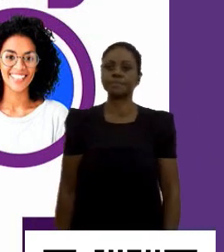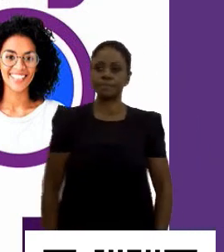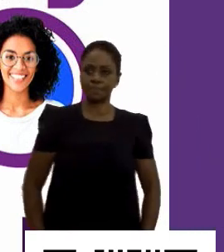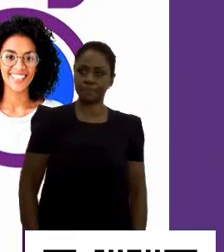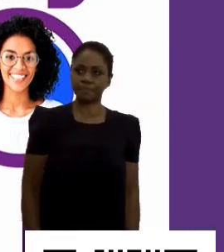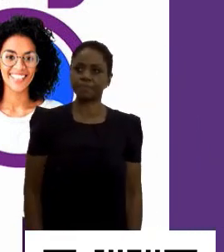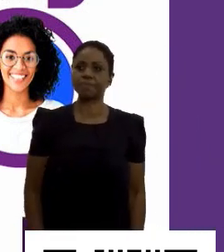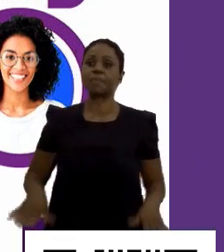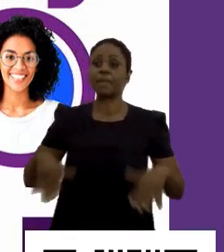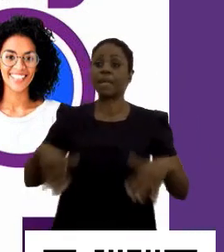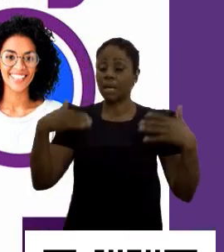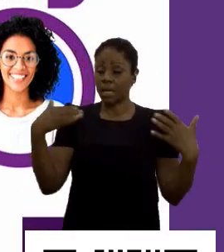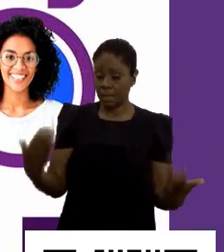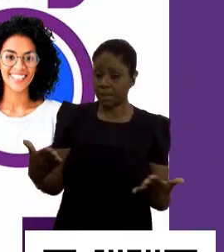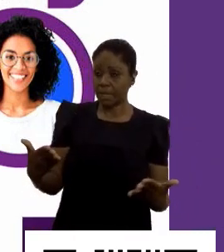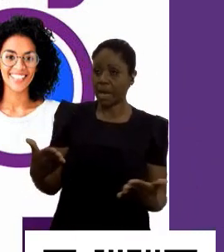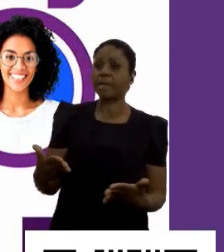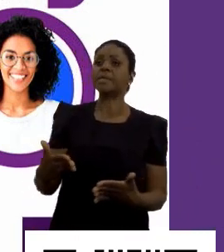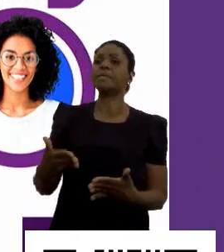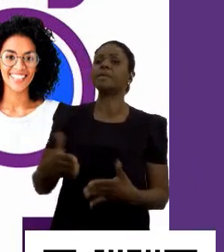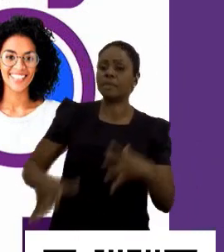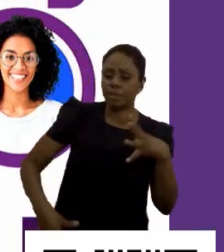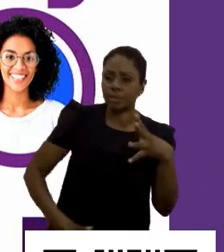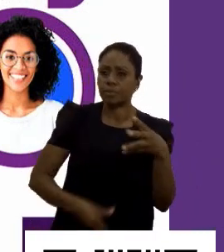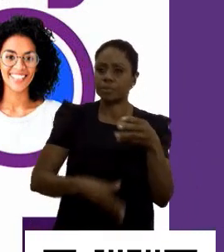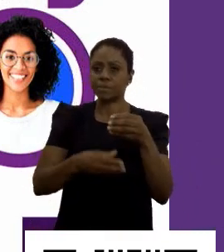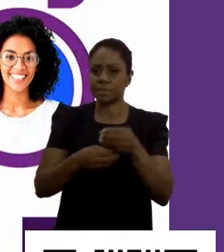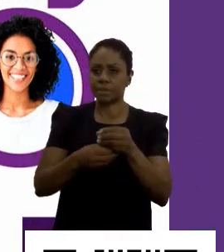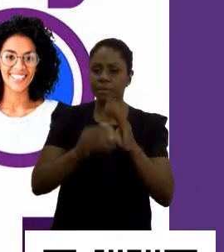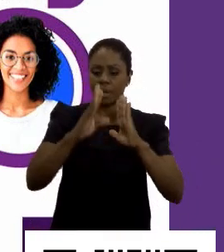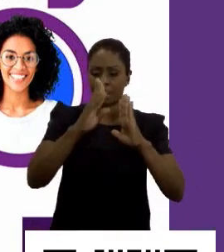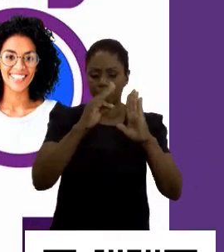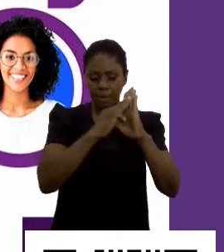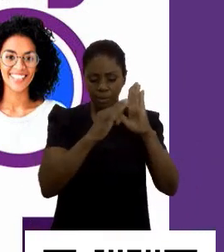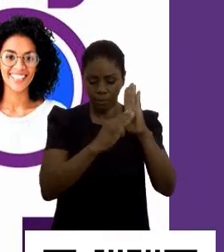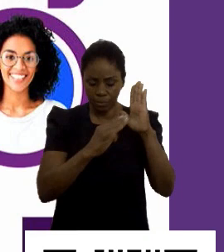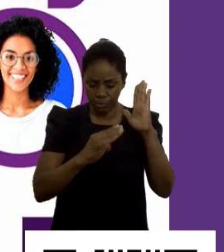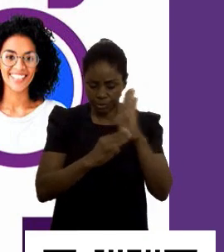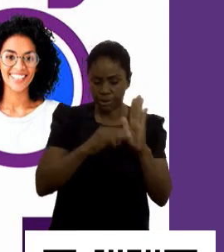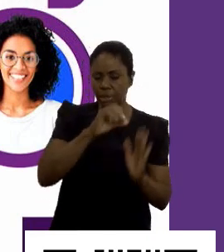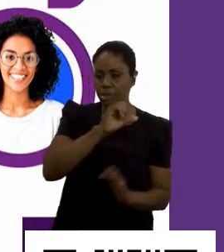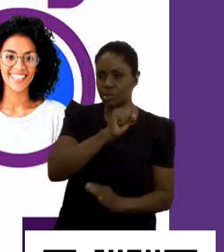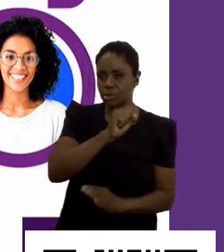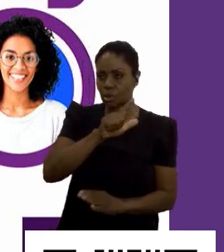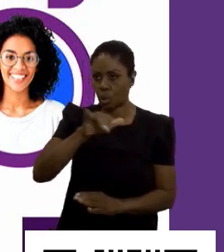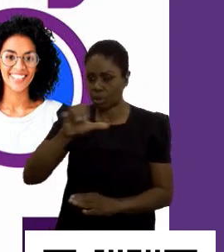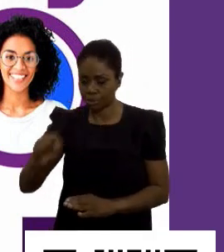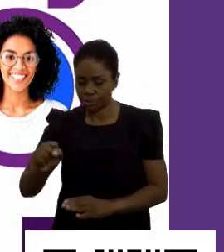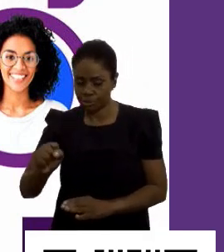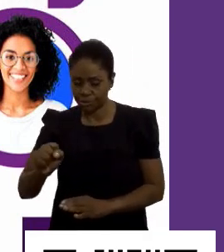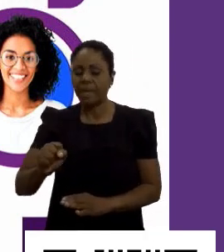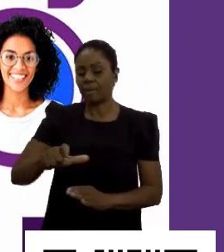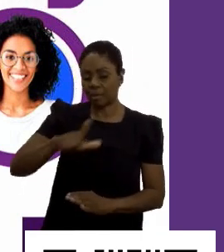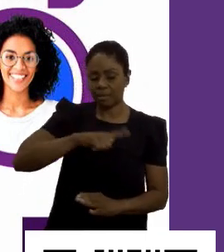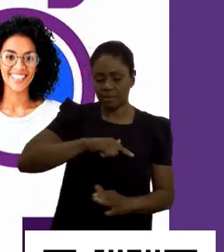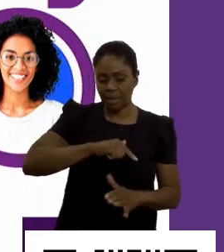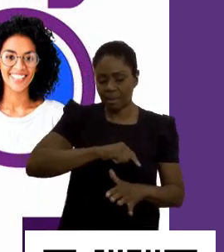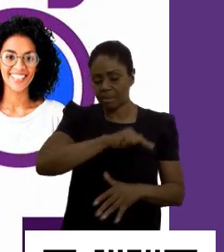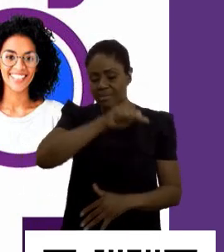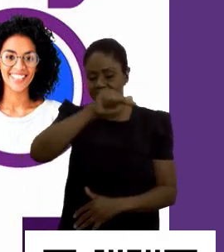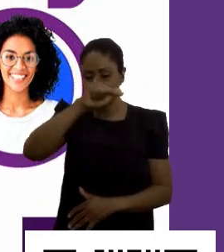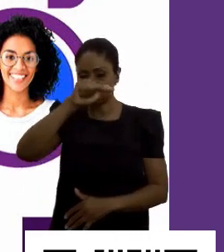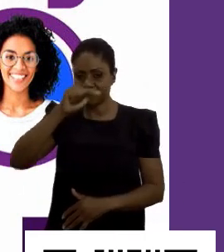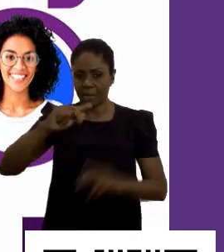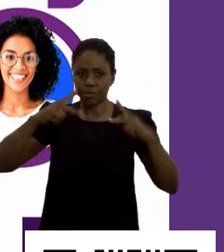E aí, reforçando o a gente estava falando, na metodologia da Solids, que é embarcada em sete teorias comportamentais, mas